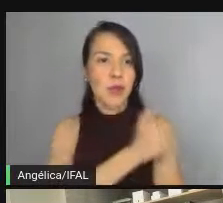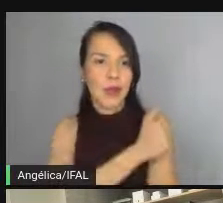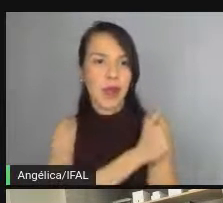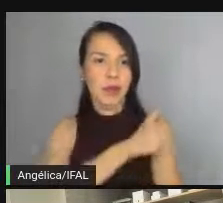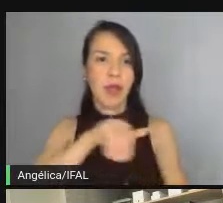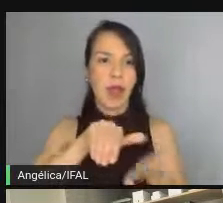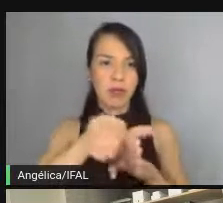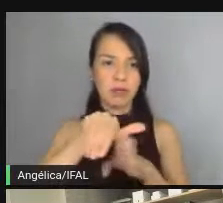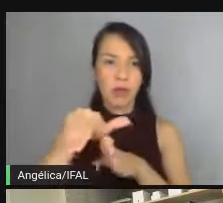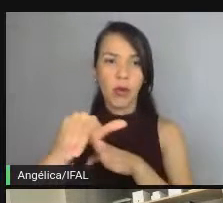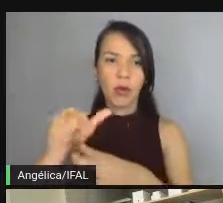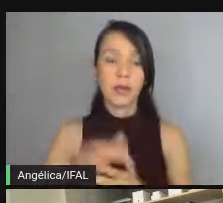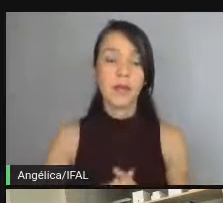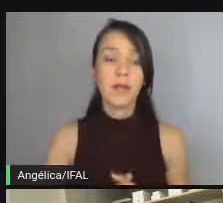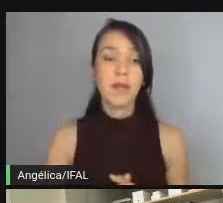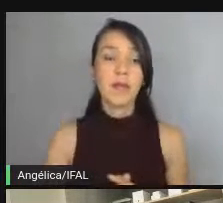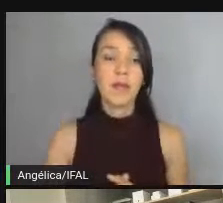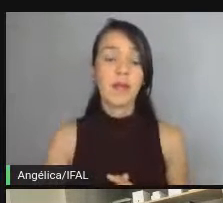oriento,